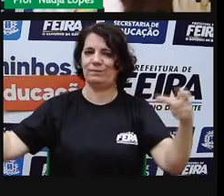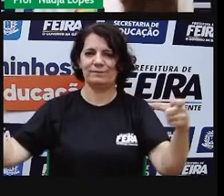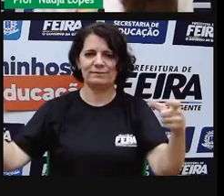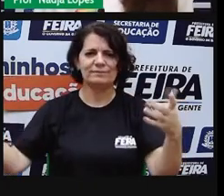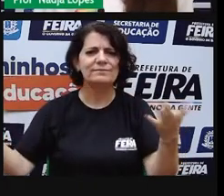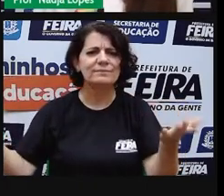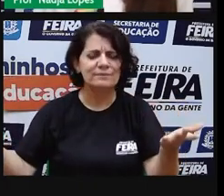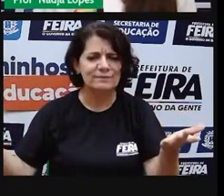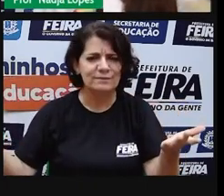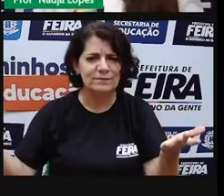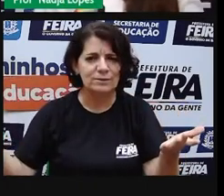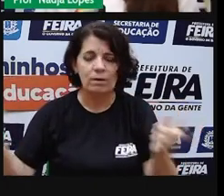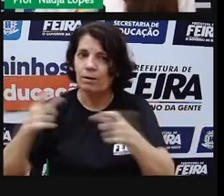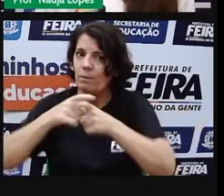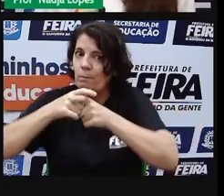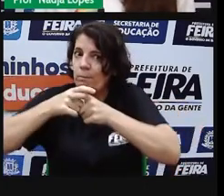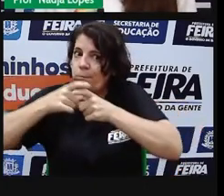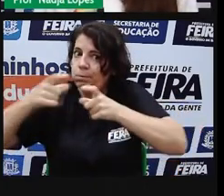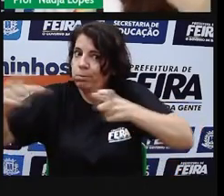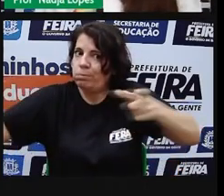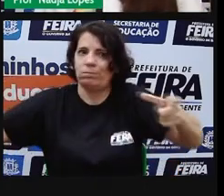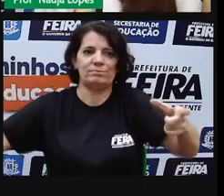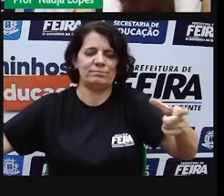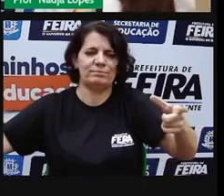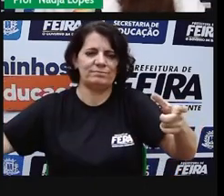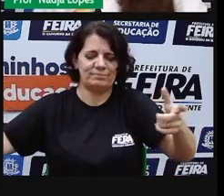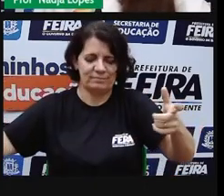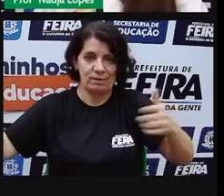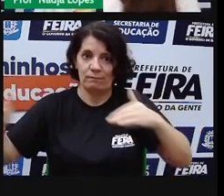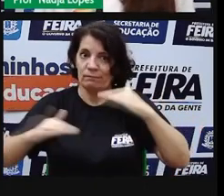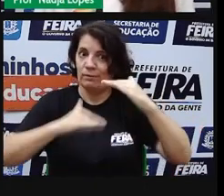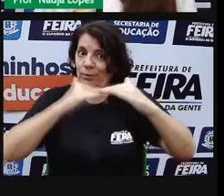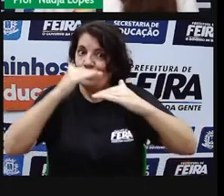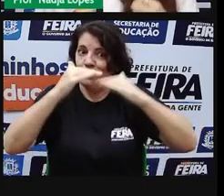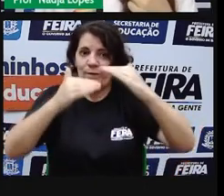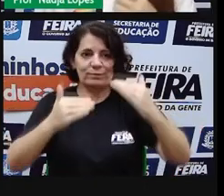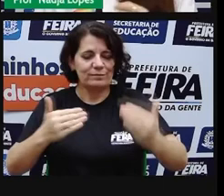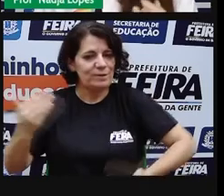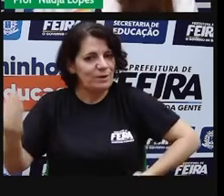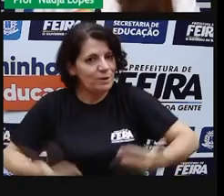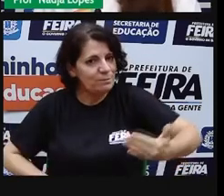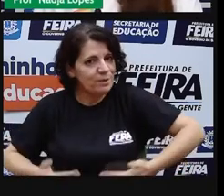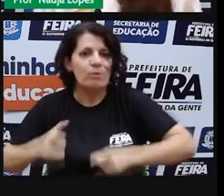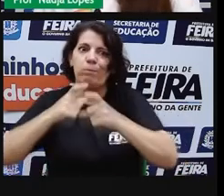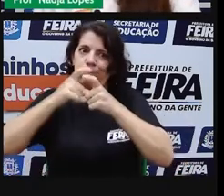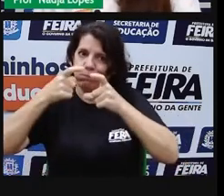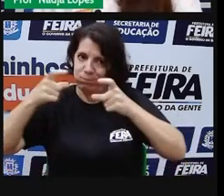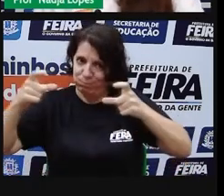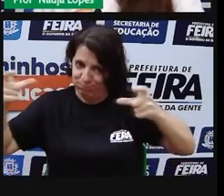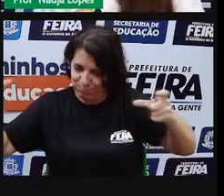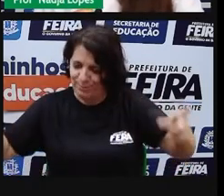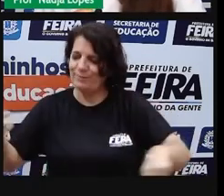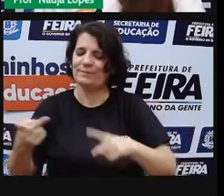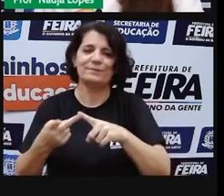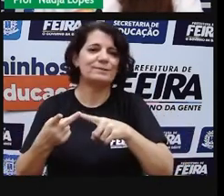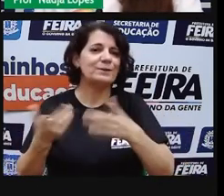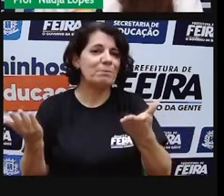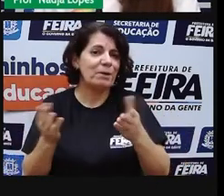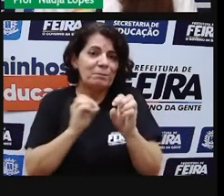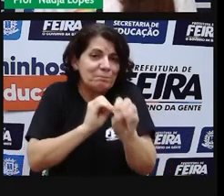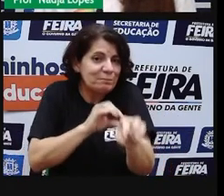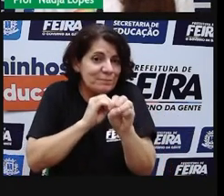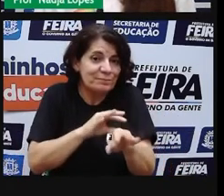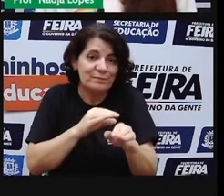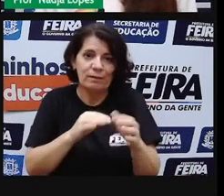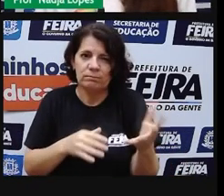como a feira cresceu, como ela evoluiu em geração de emprego, em promoção de educação, como foi que chegou